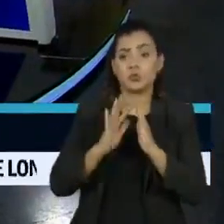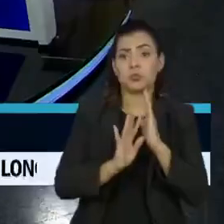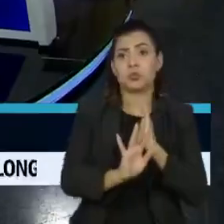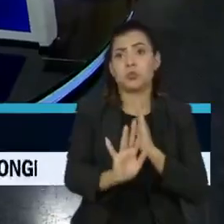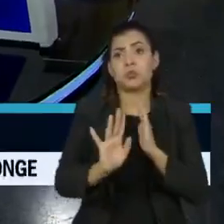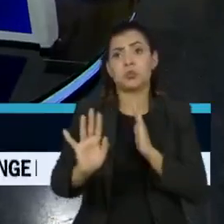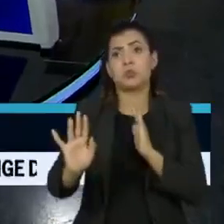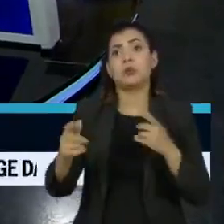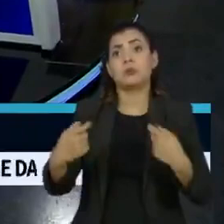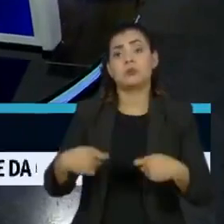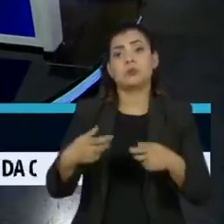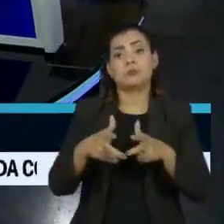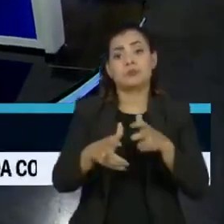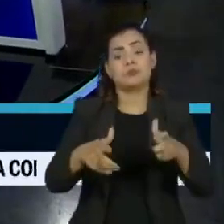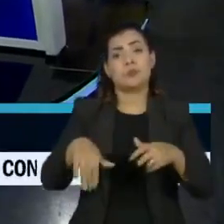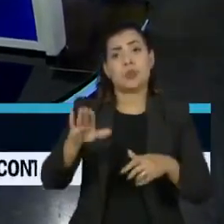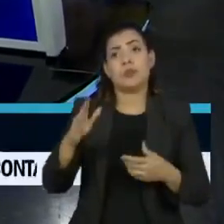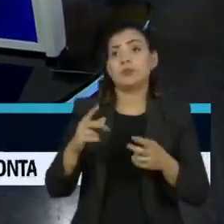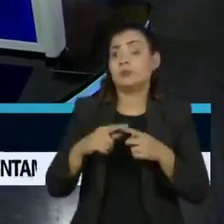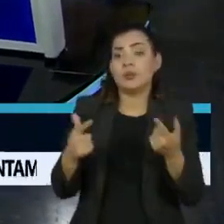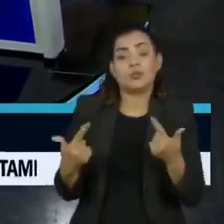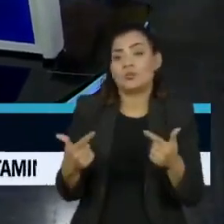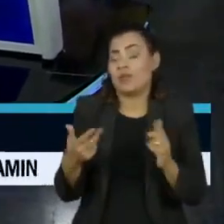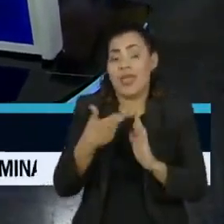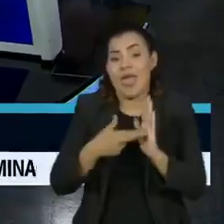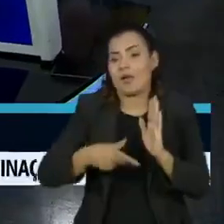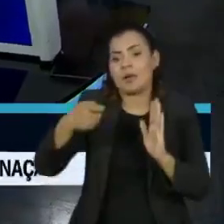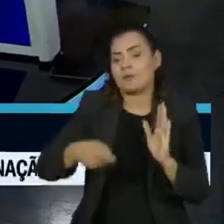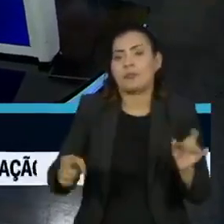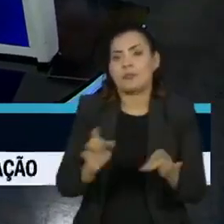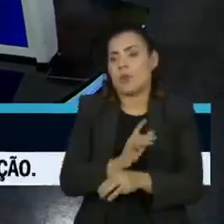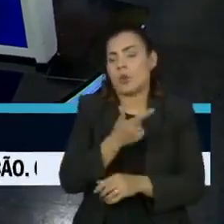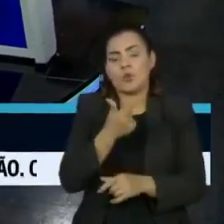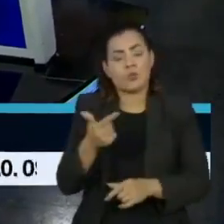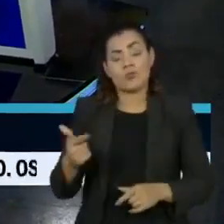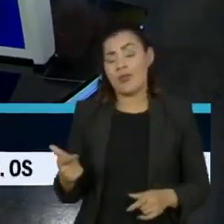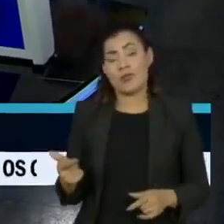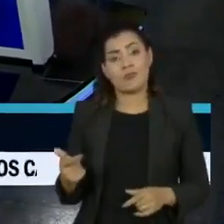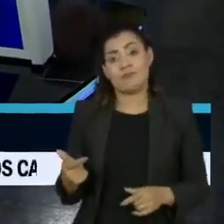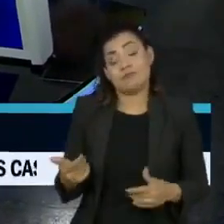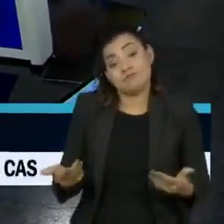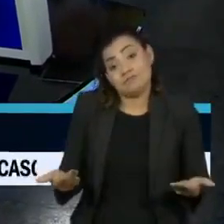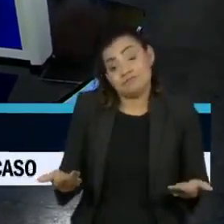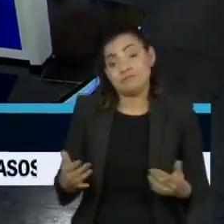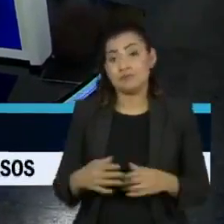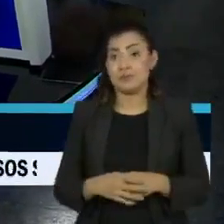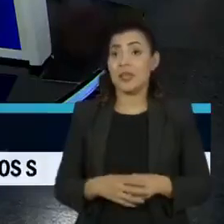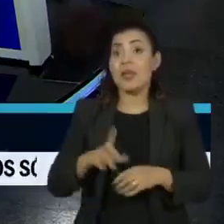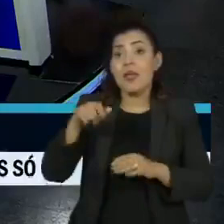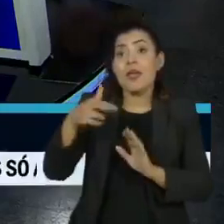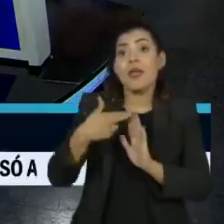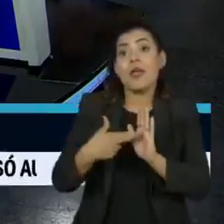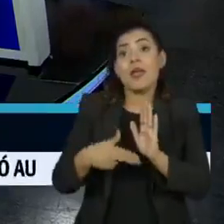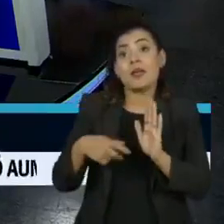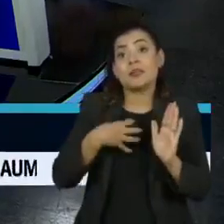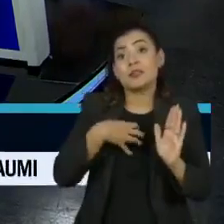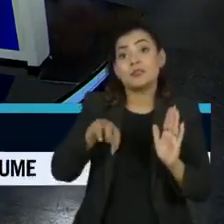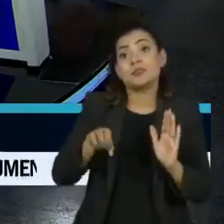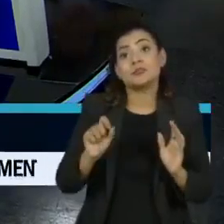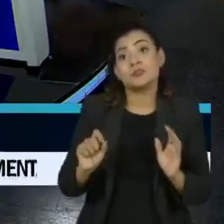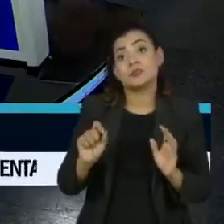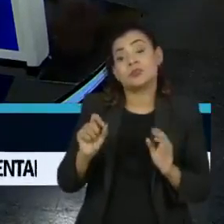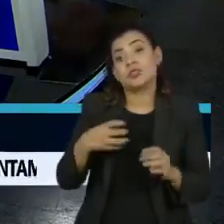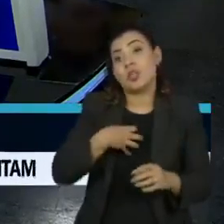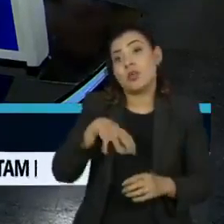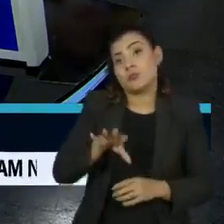tem a temporalidade, mas não haverá um critério a ser a universalização. É o único critério que vai poder atender a